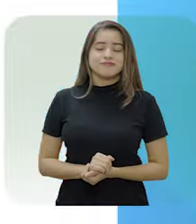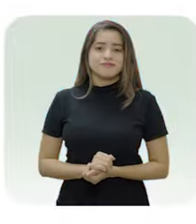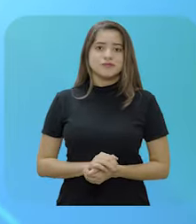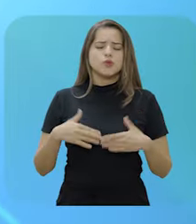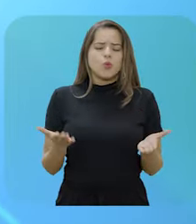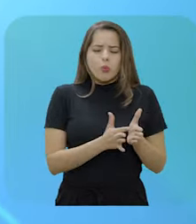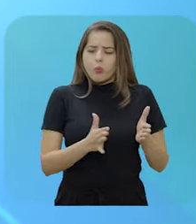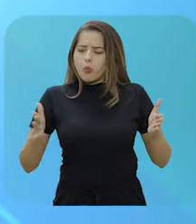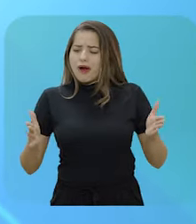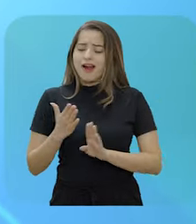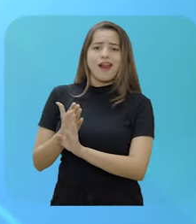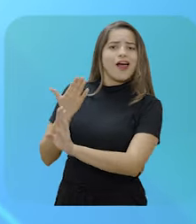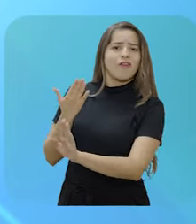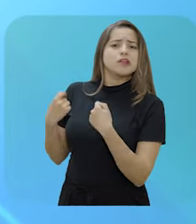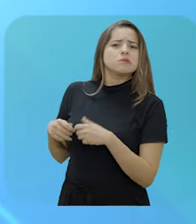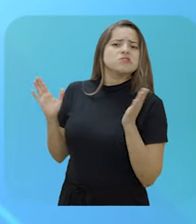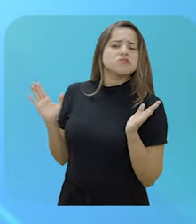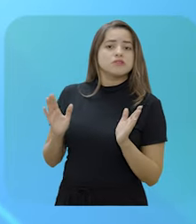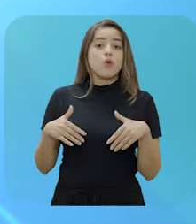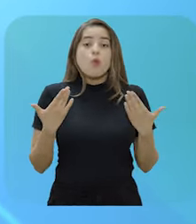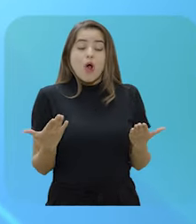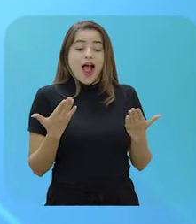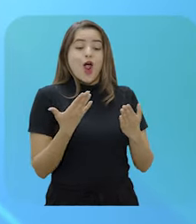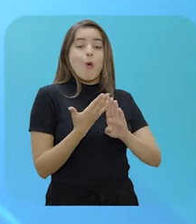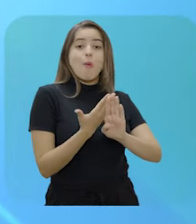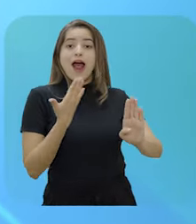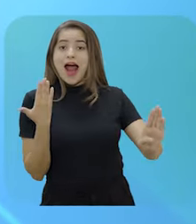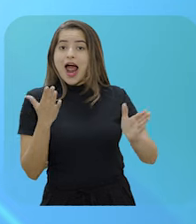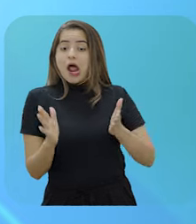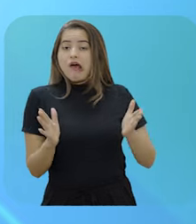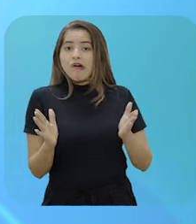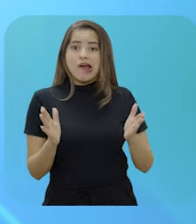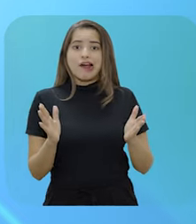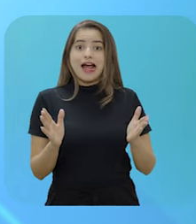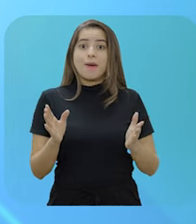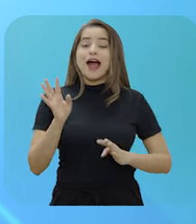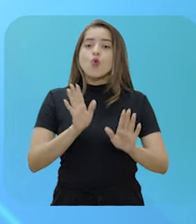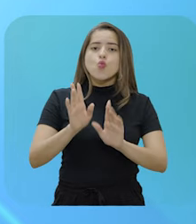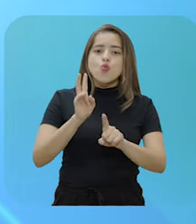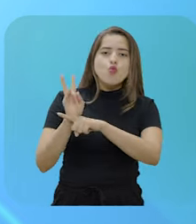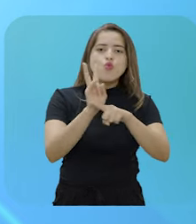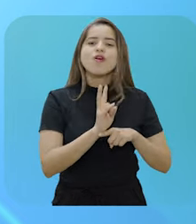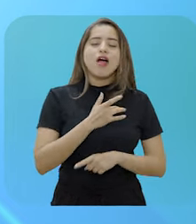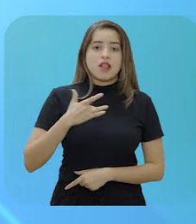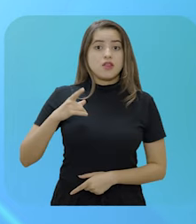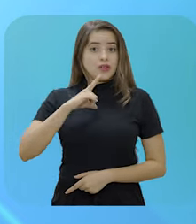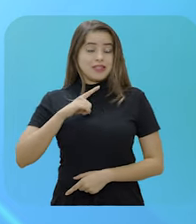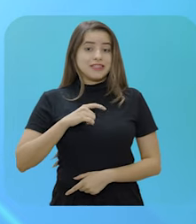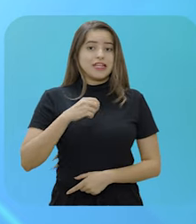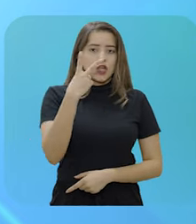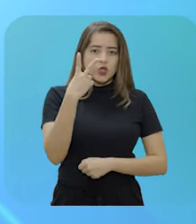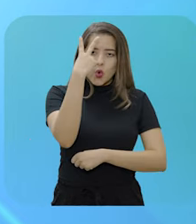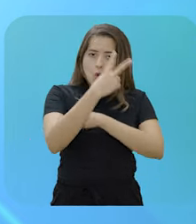tempo de afastamento? Quando o período de afastamento para tratamento de saúde atinge 24 meses, ou seja,